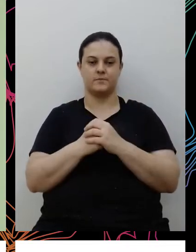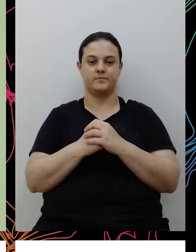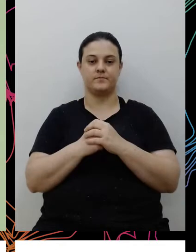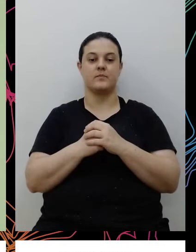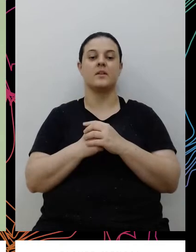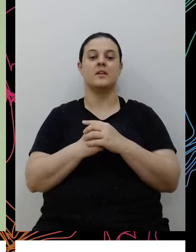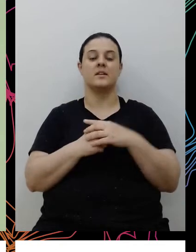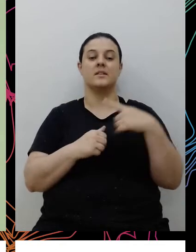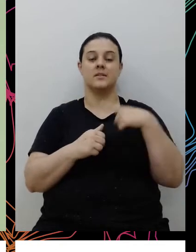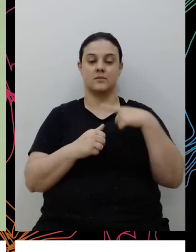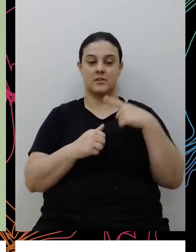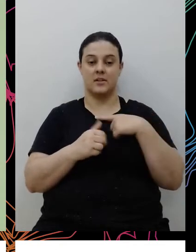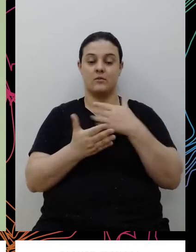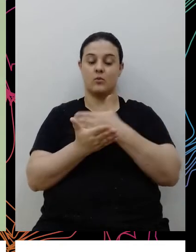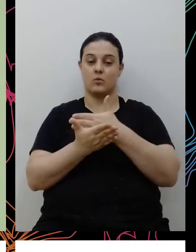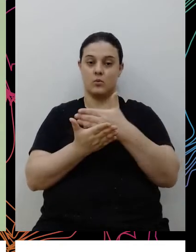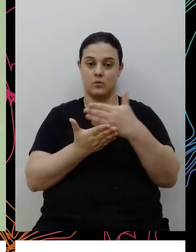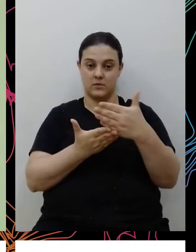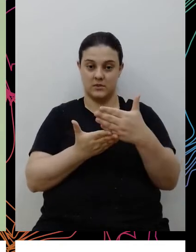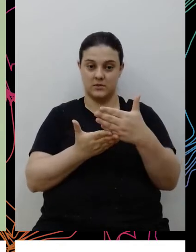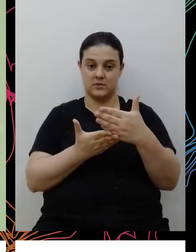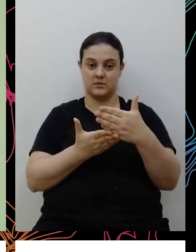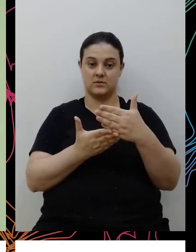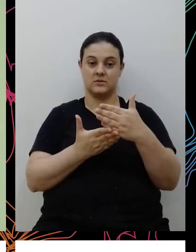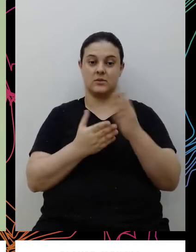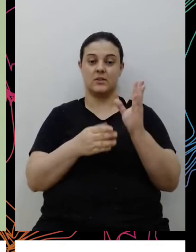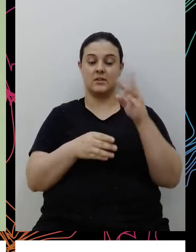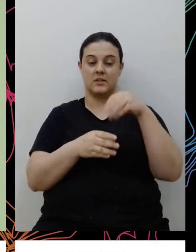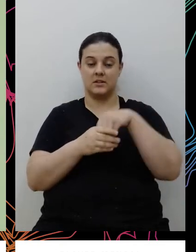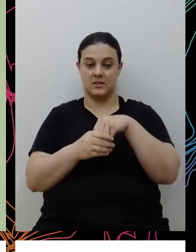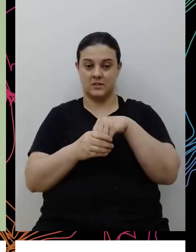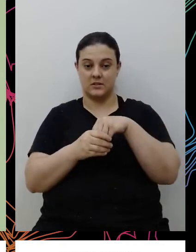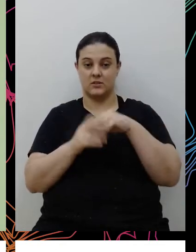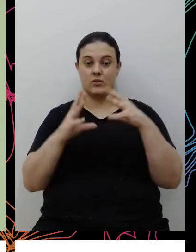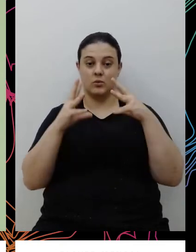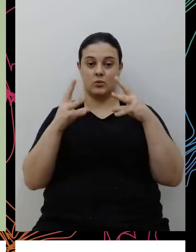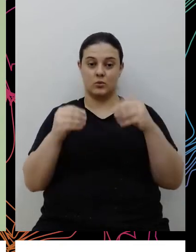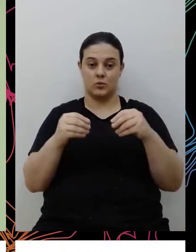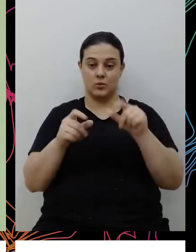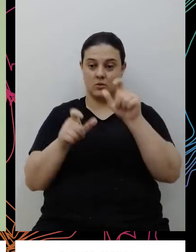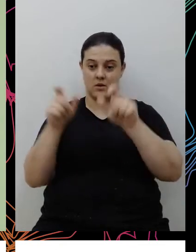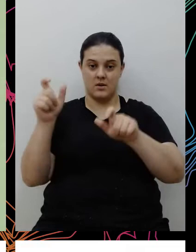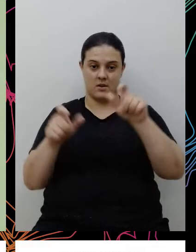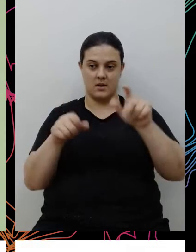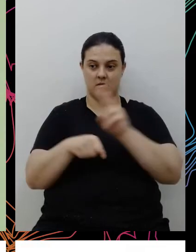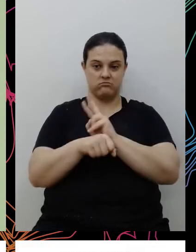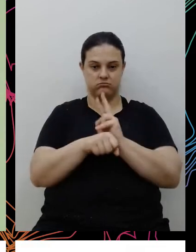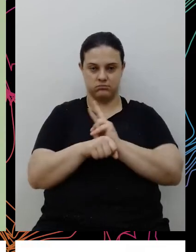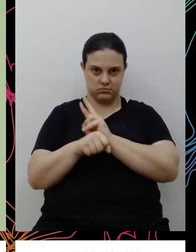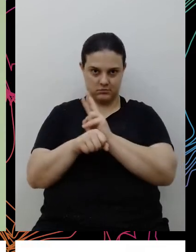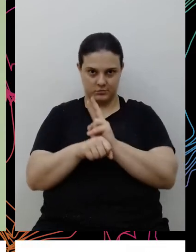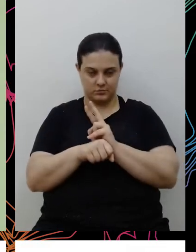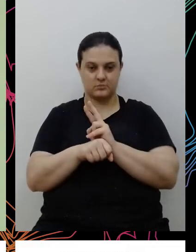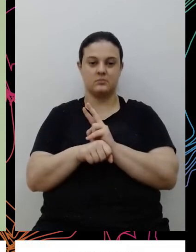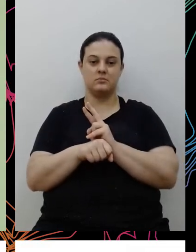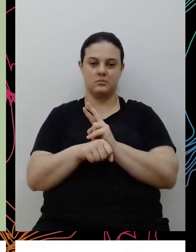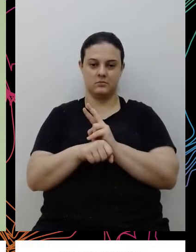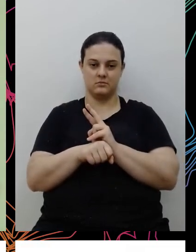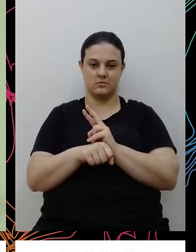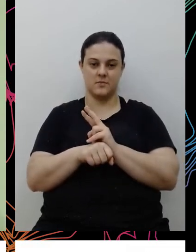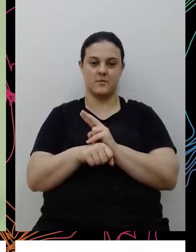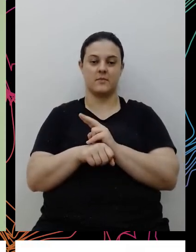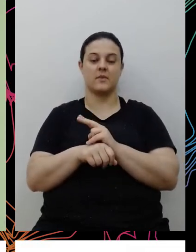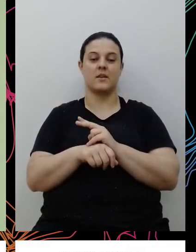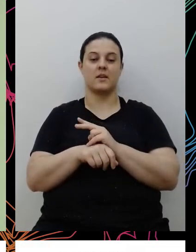desde então nós iniciamos a internalização de todos os nossos agentes de fiscalização, né, ele está acontecendo em